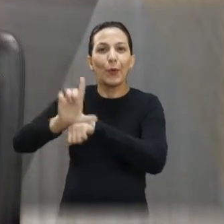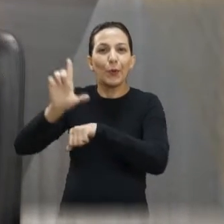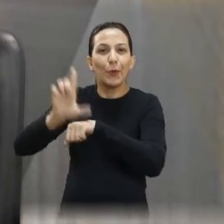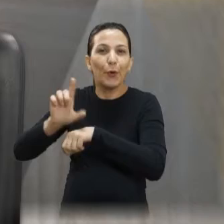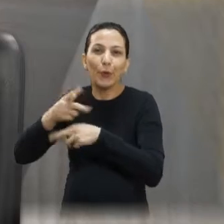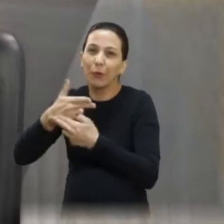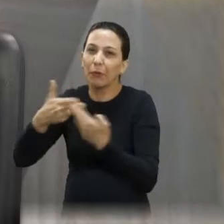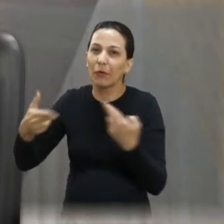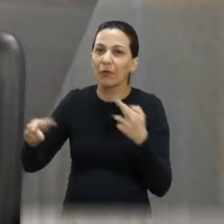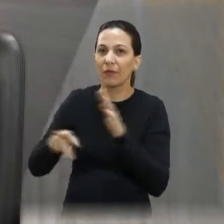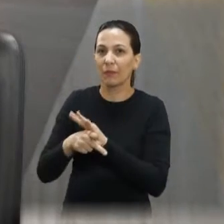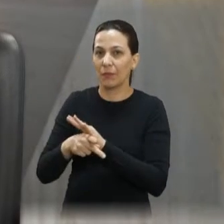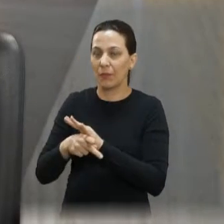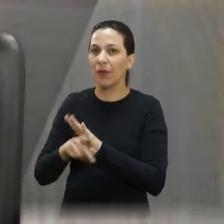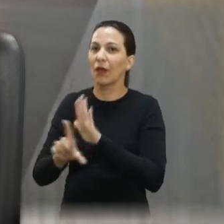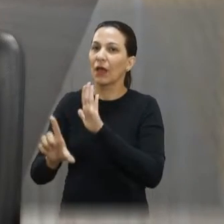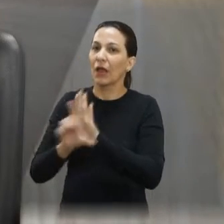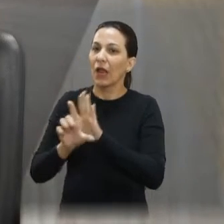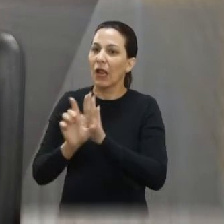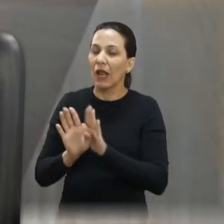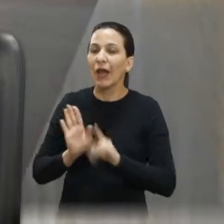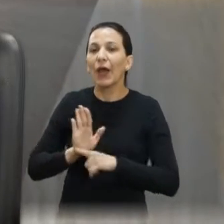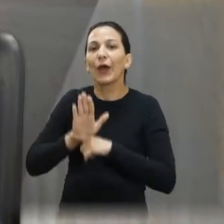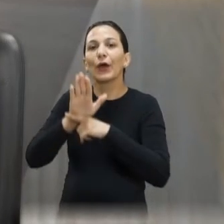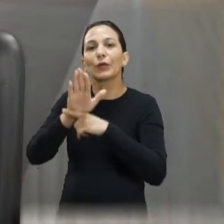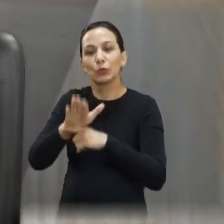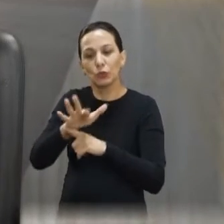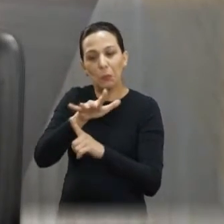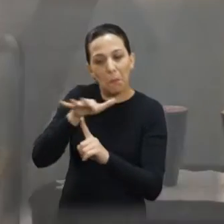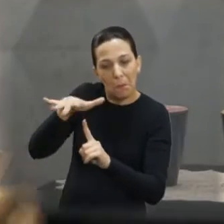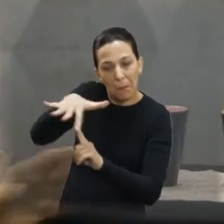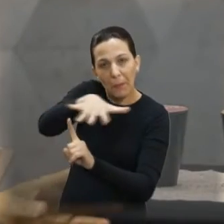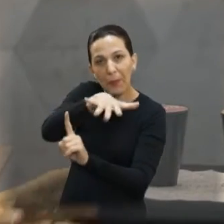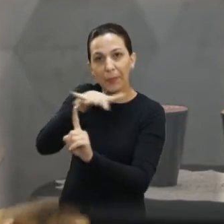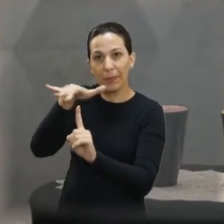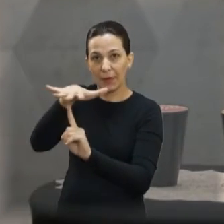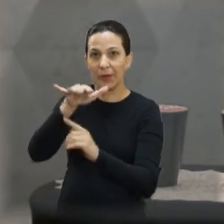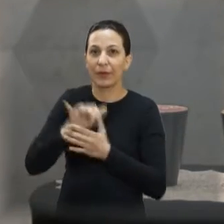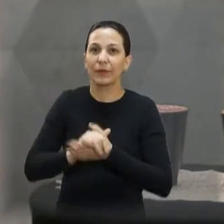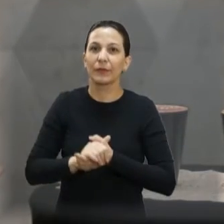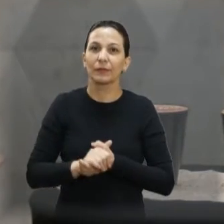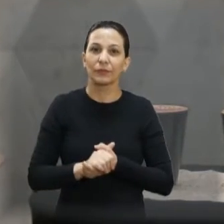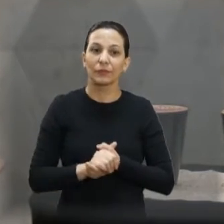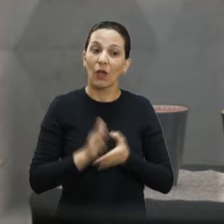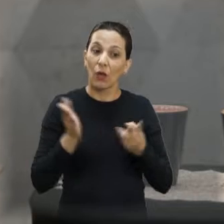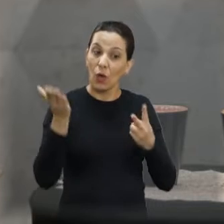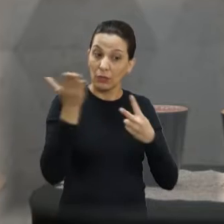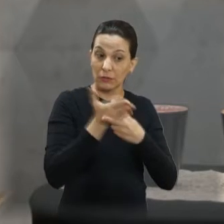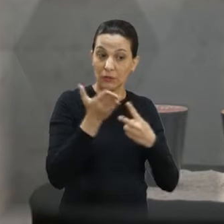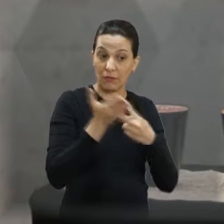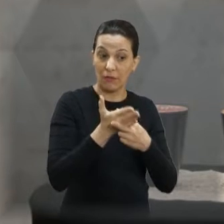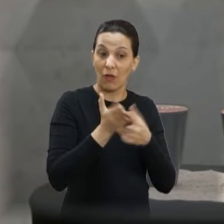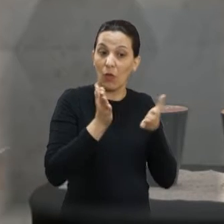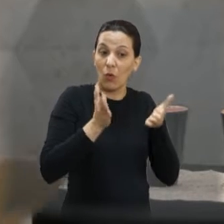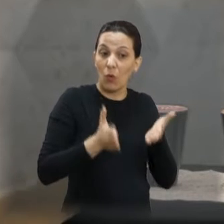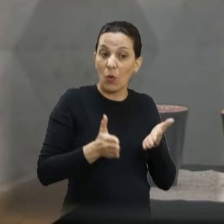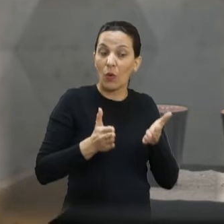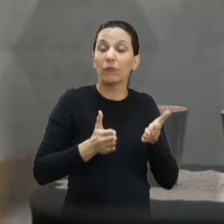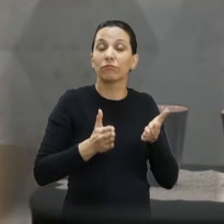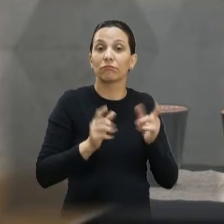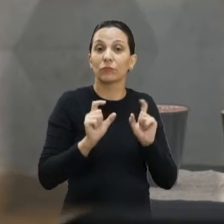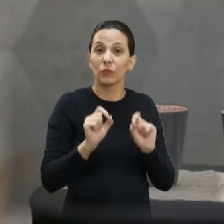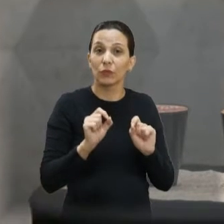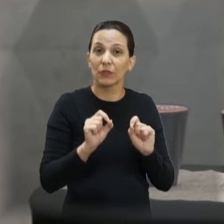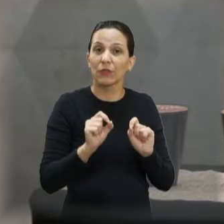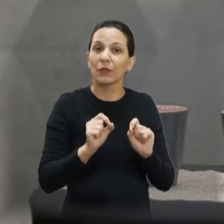realmente é uma lei que acaba beneficiando com o meio ambiente. Vereador, vamos fazer uma pequena pausa no programa Vereadores em Ação,